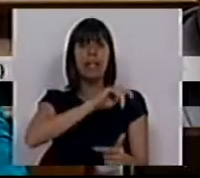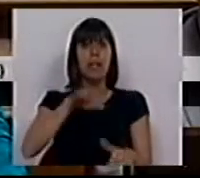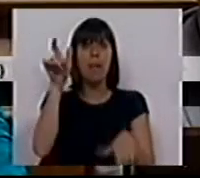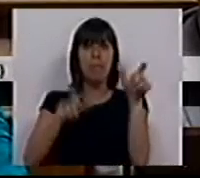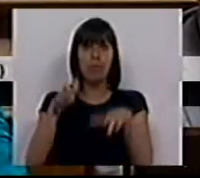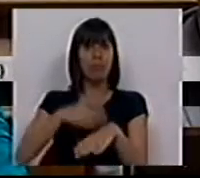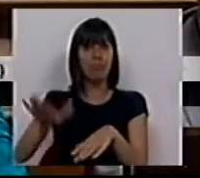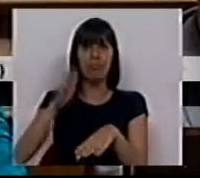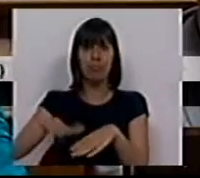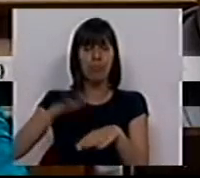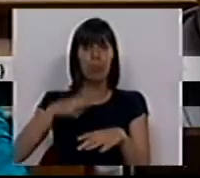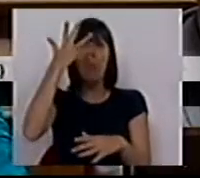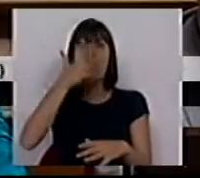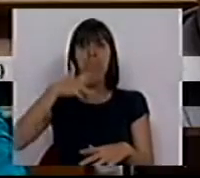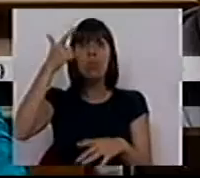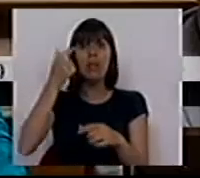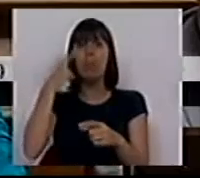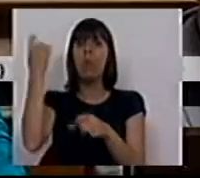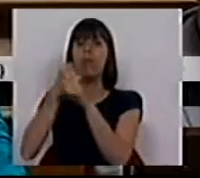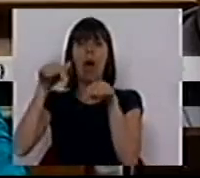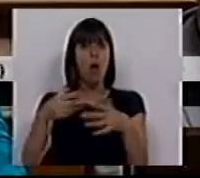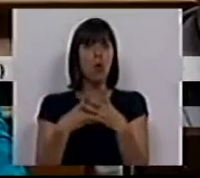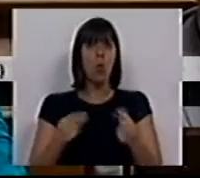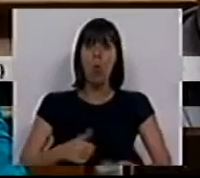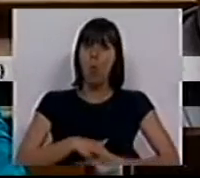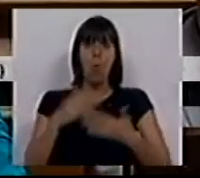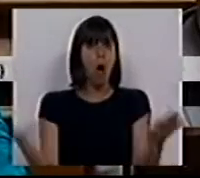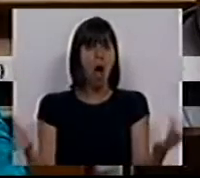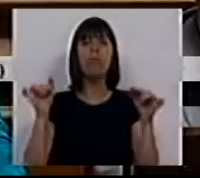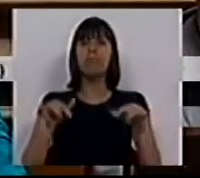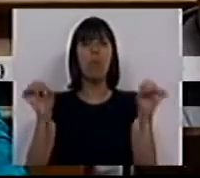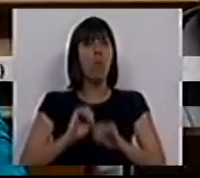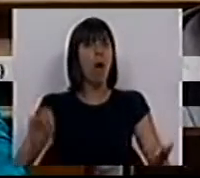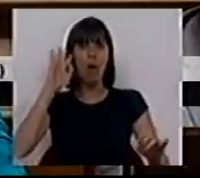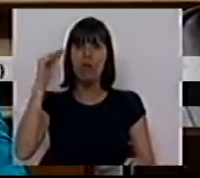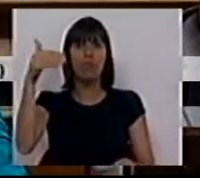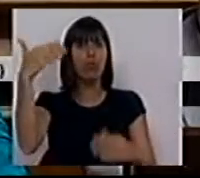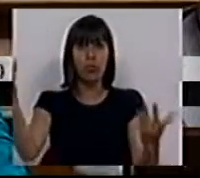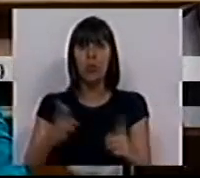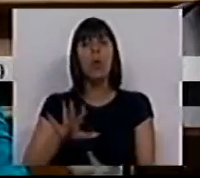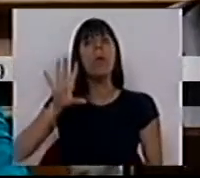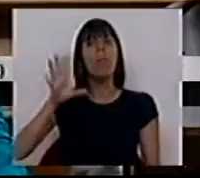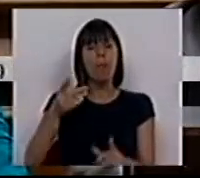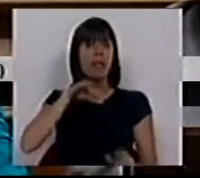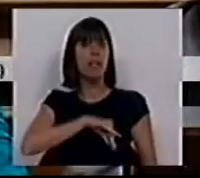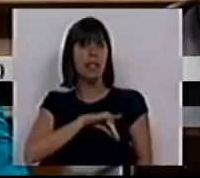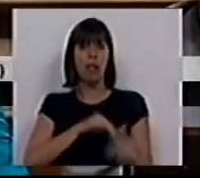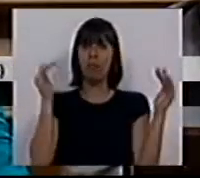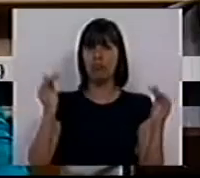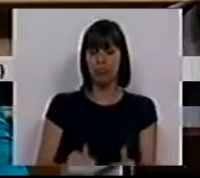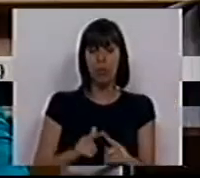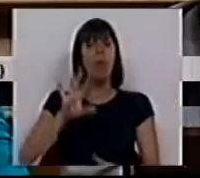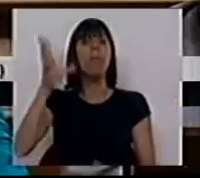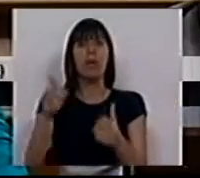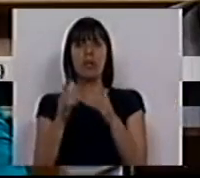pessoas saem de Portugal por dia porque aqui não têm soluções, aqui não têm futuro, é o país onde o salário desceu,